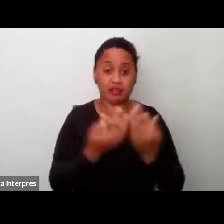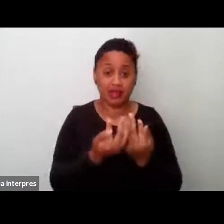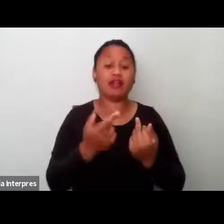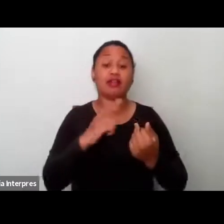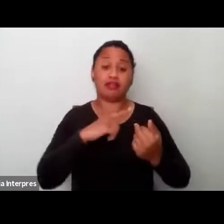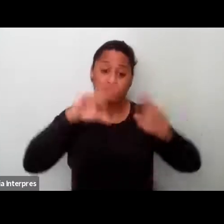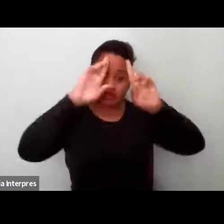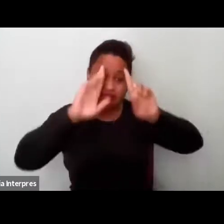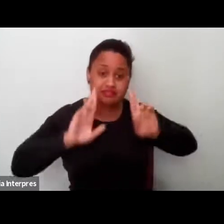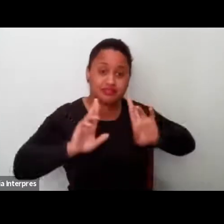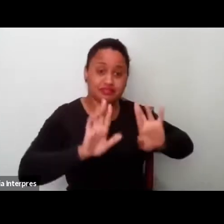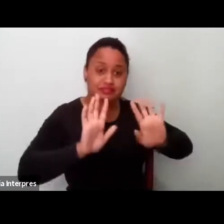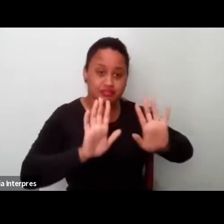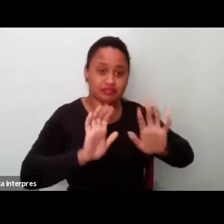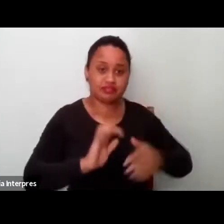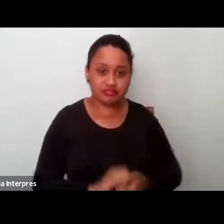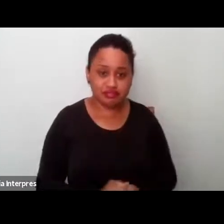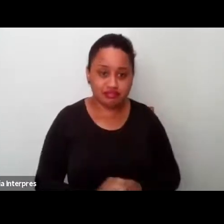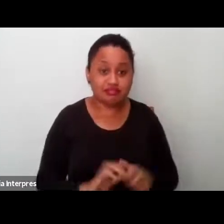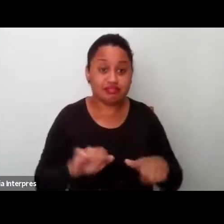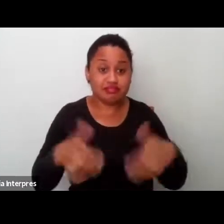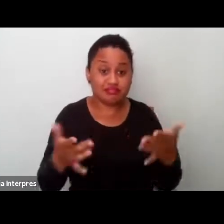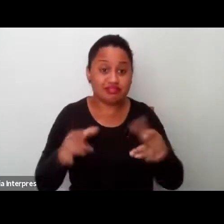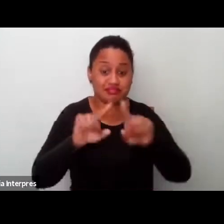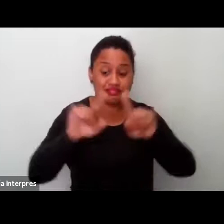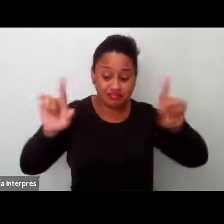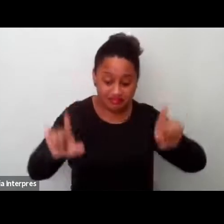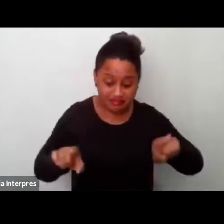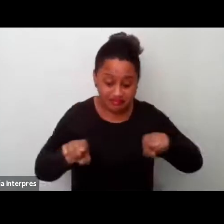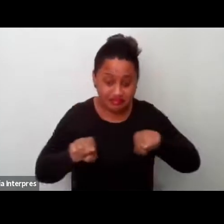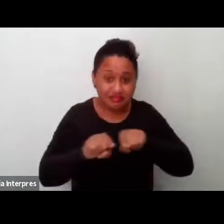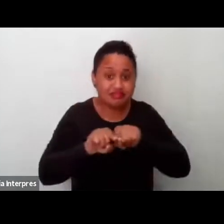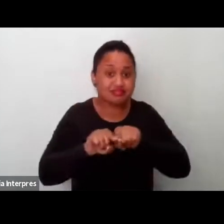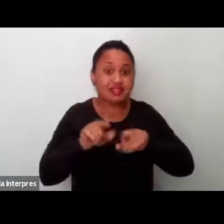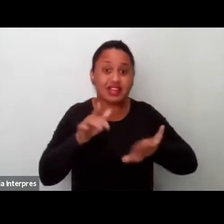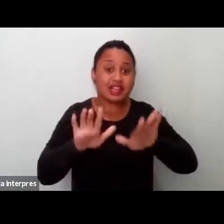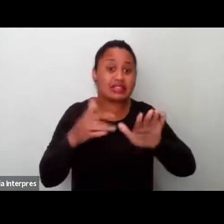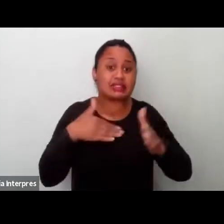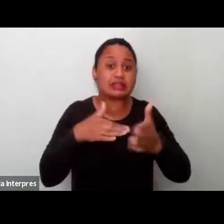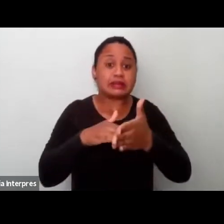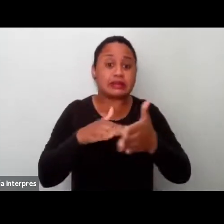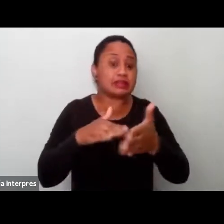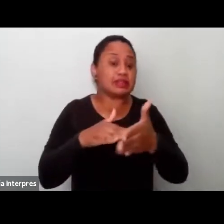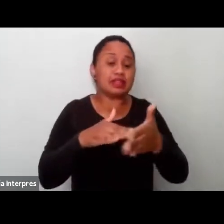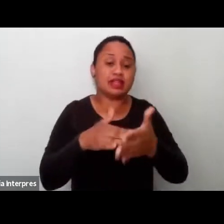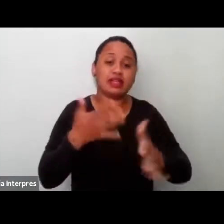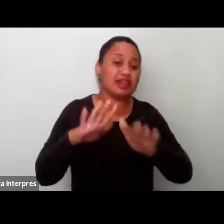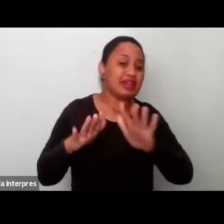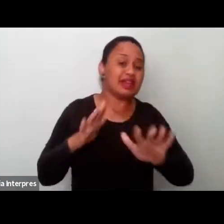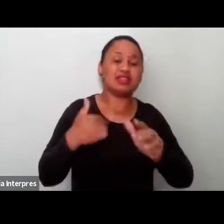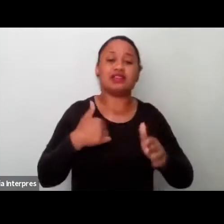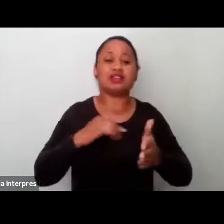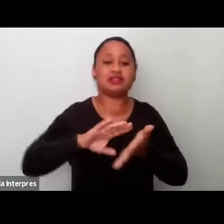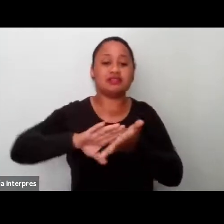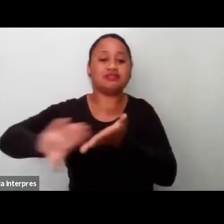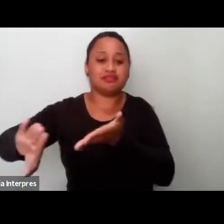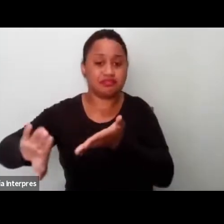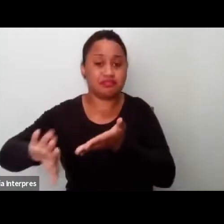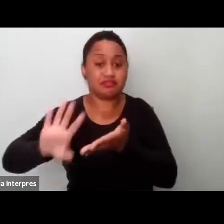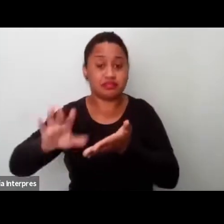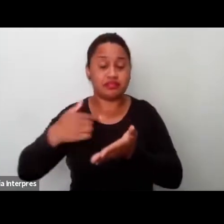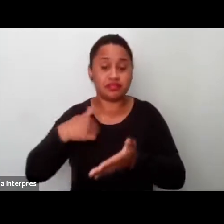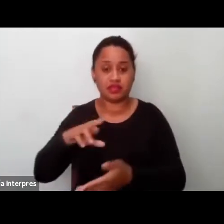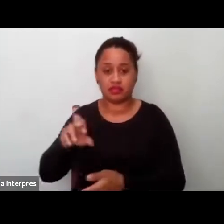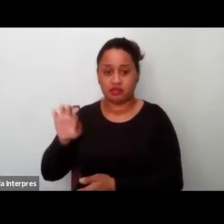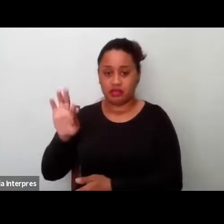Aqui, a tela é um limitador por vezes e também muito excludente. Como um pouco a Rita falou no Crianças do Fazendo Gênero,